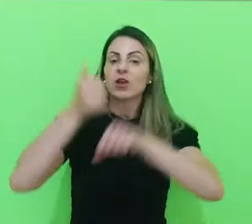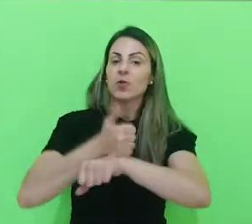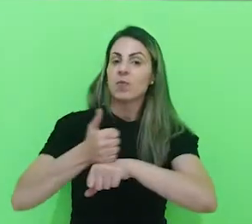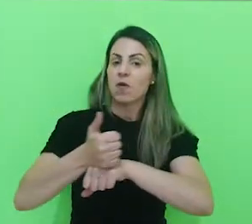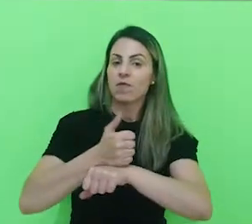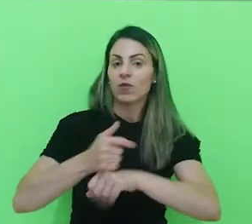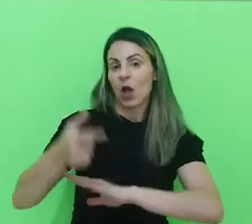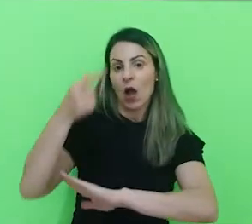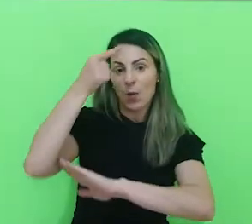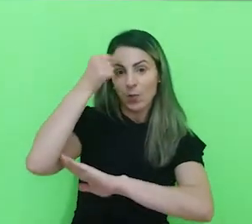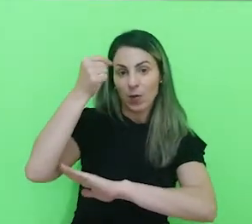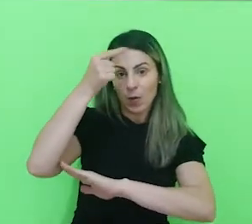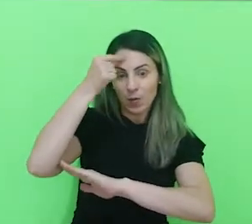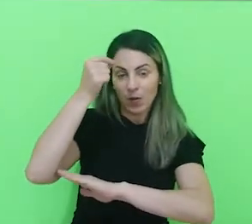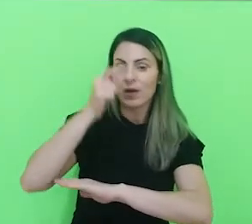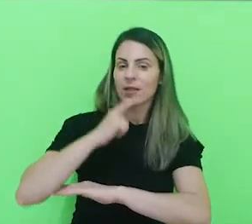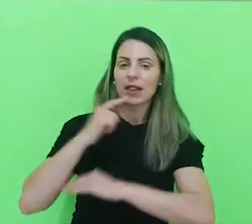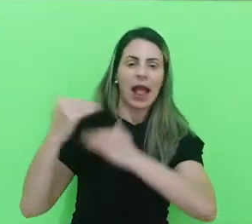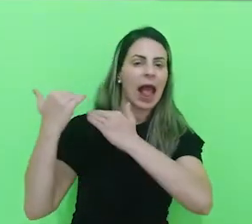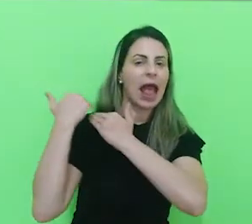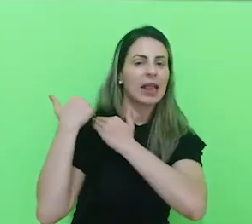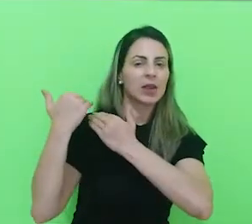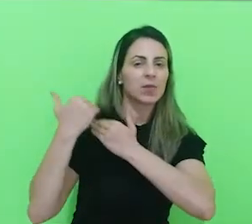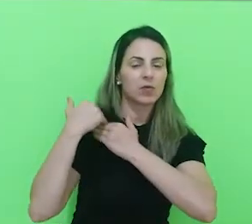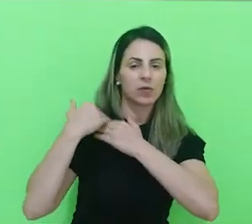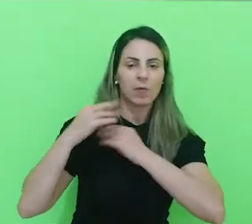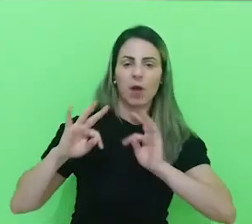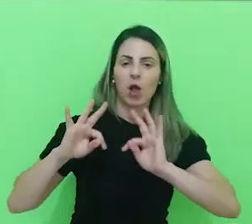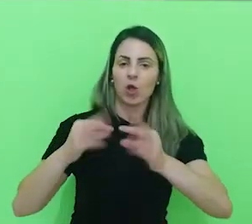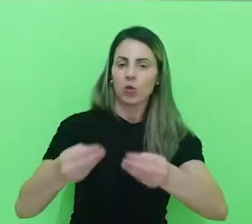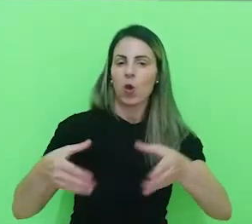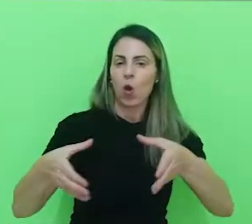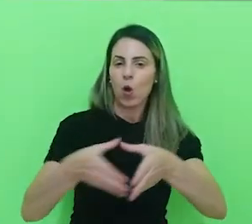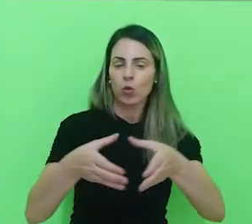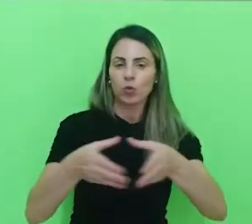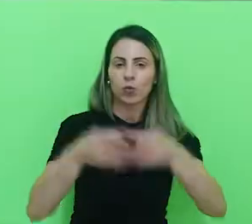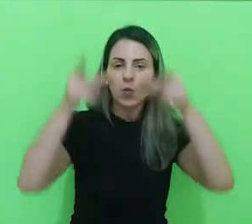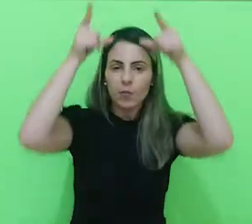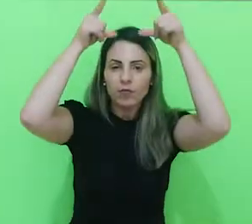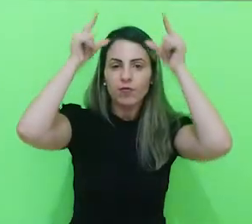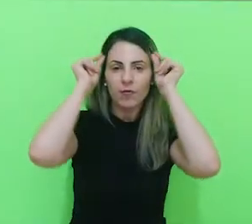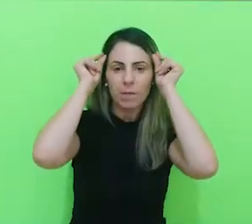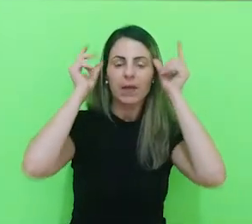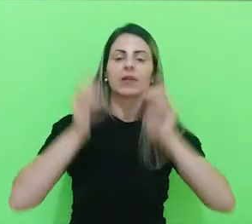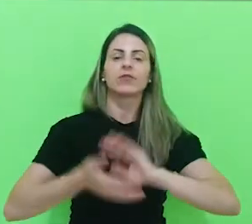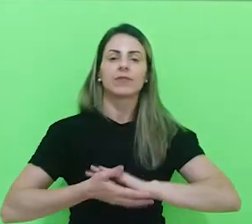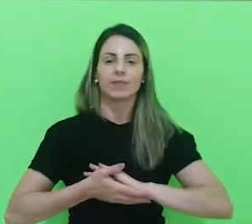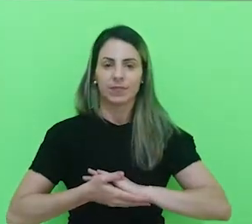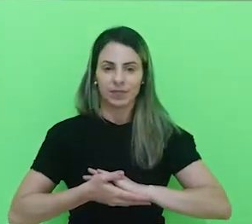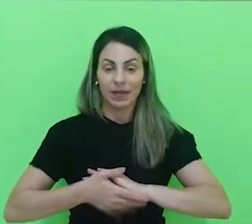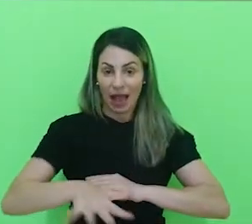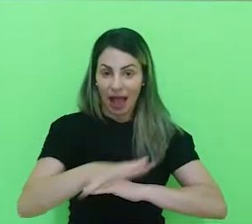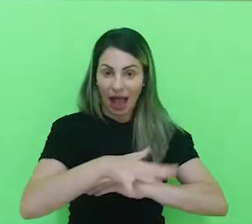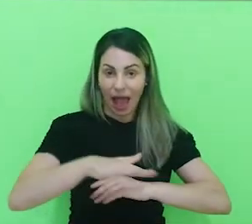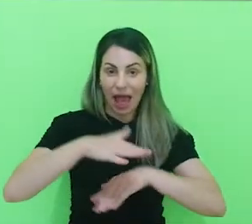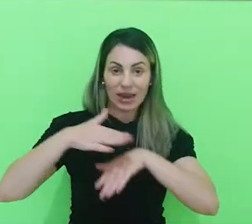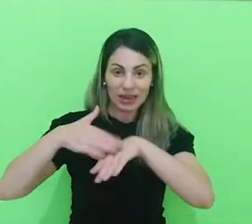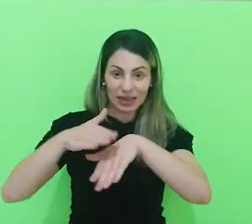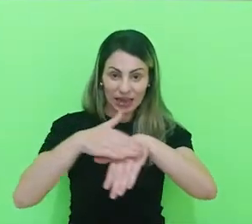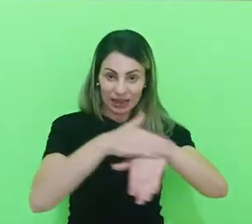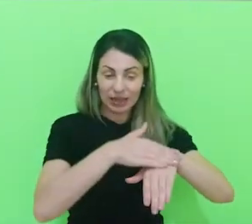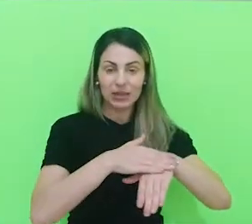Graduados que assumem a responsabilidade por toda a equipe de enfermagem. As áreas de atuação